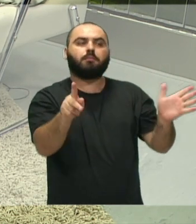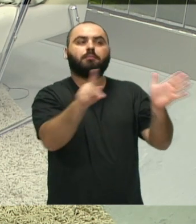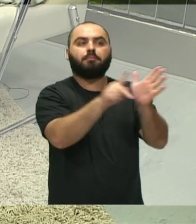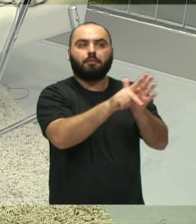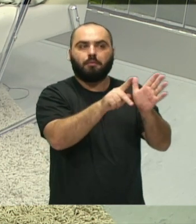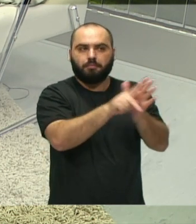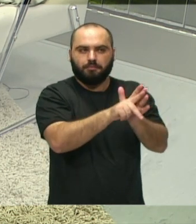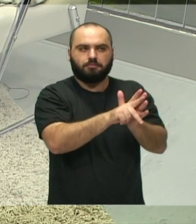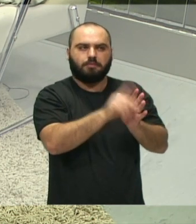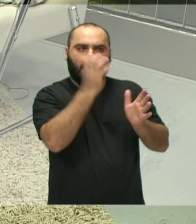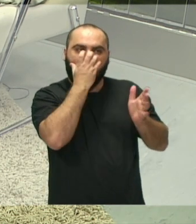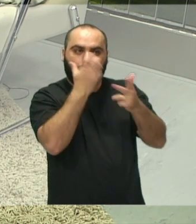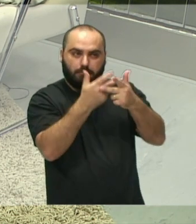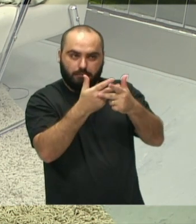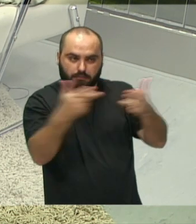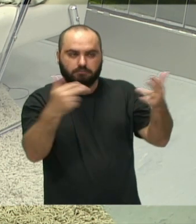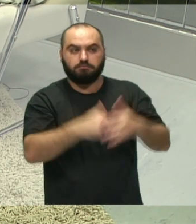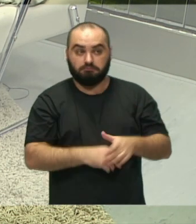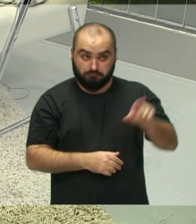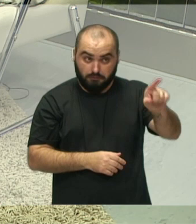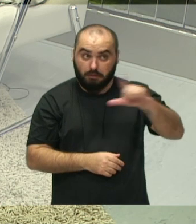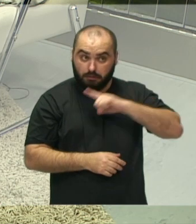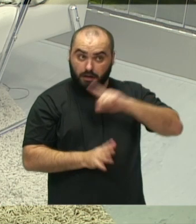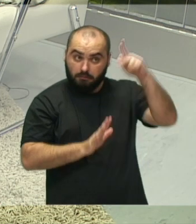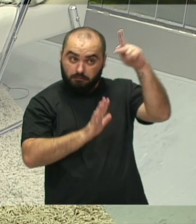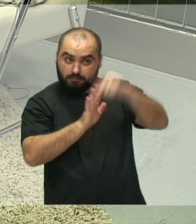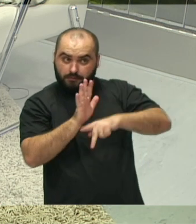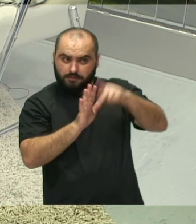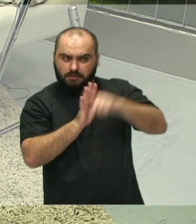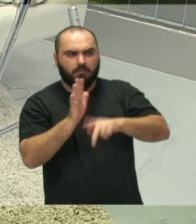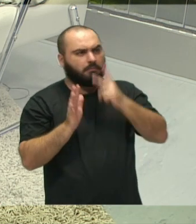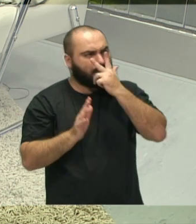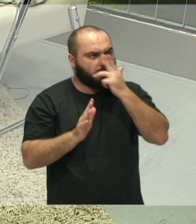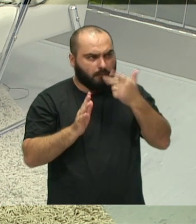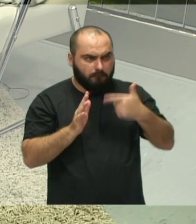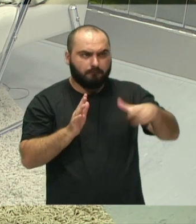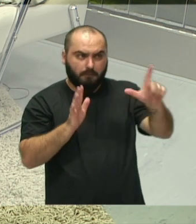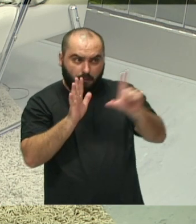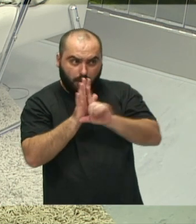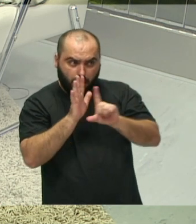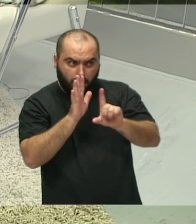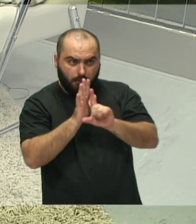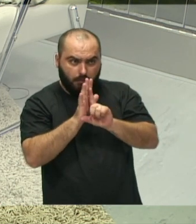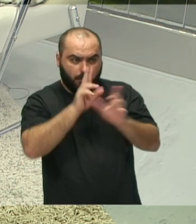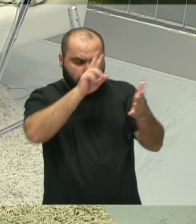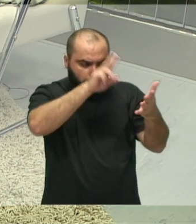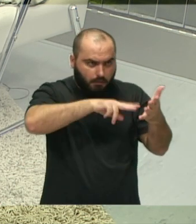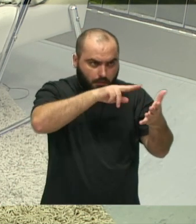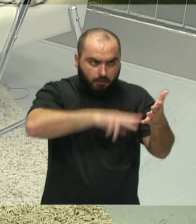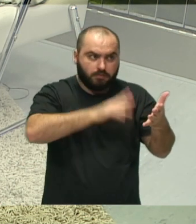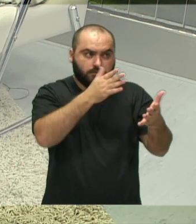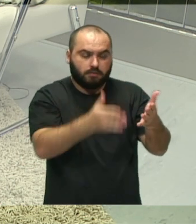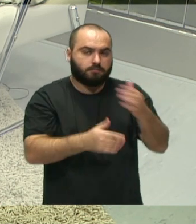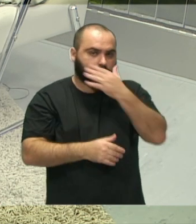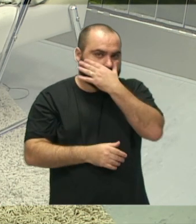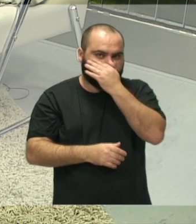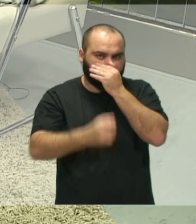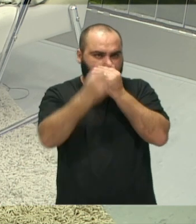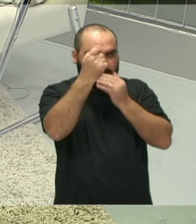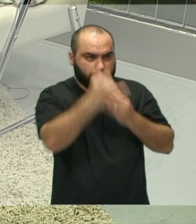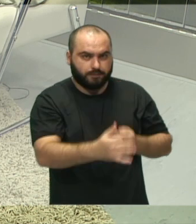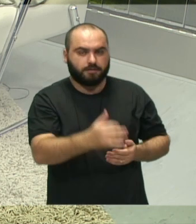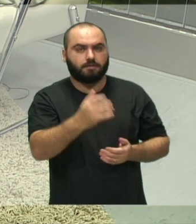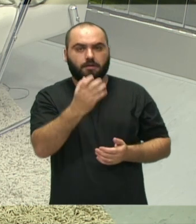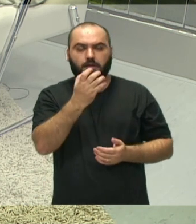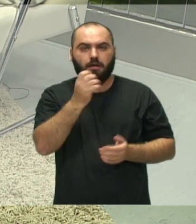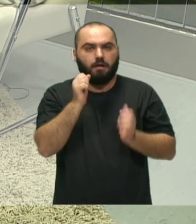117 de 2021, que vai ser lido já em sessão. E ele estabelece normas sobre a permanência de animais